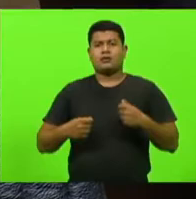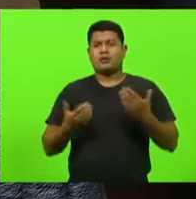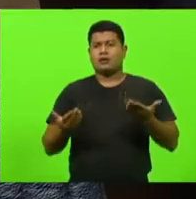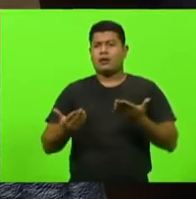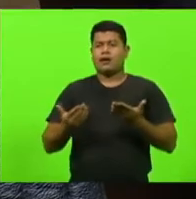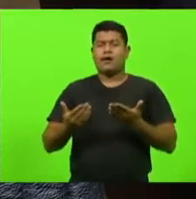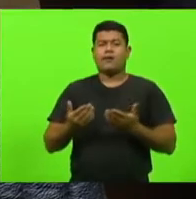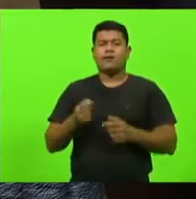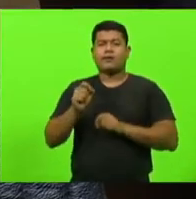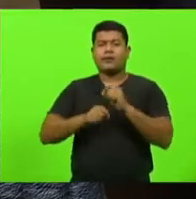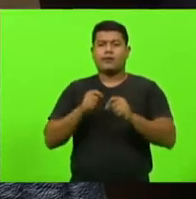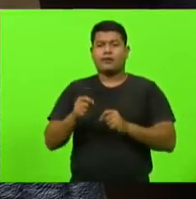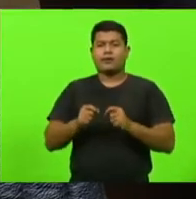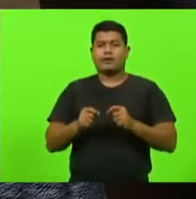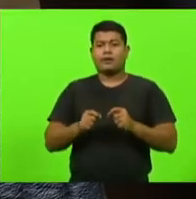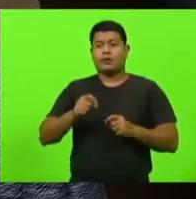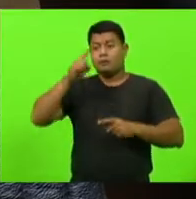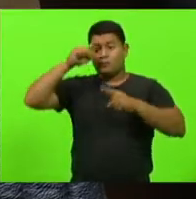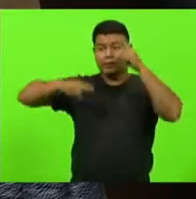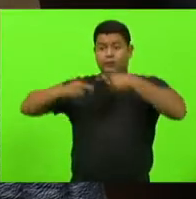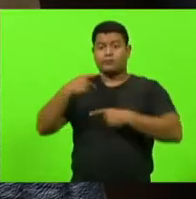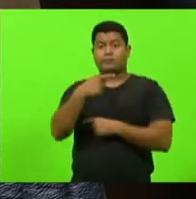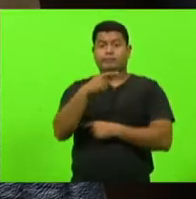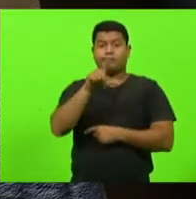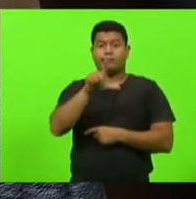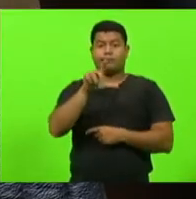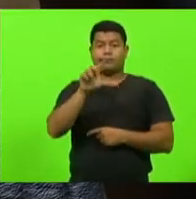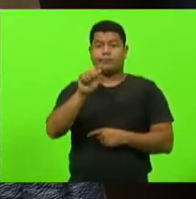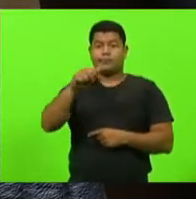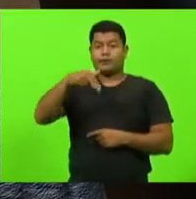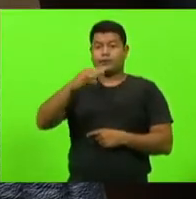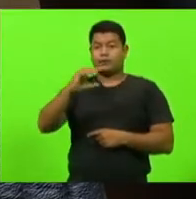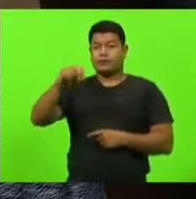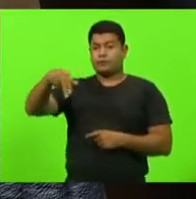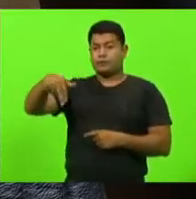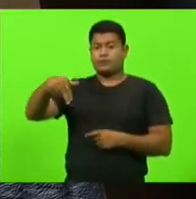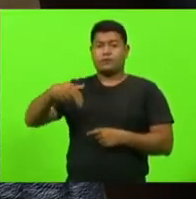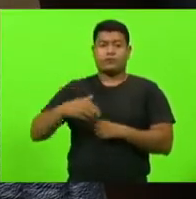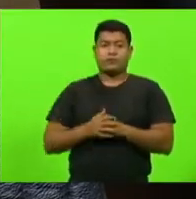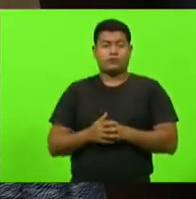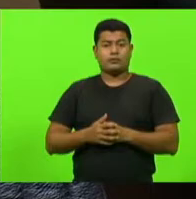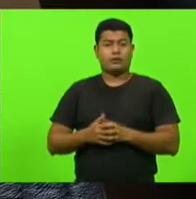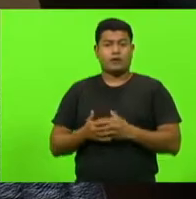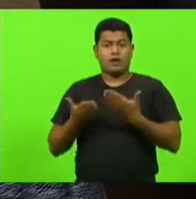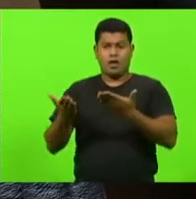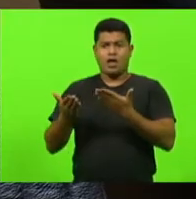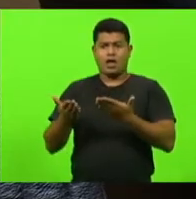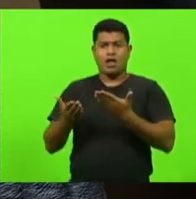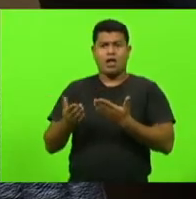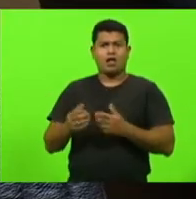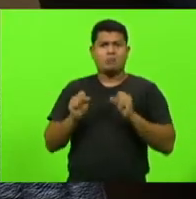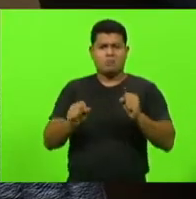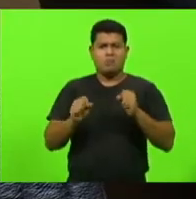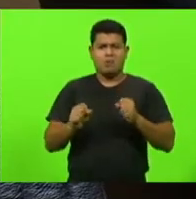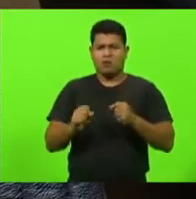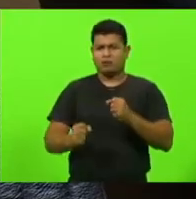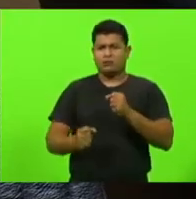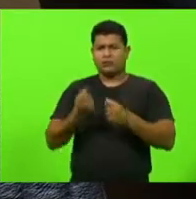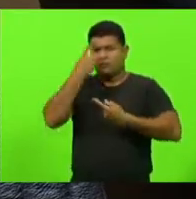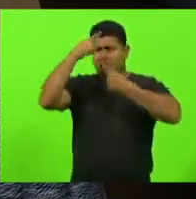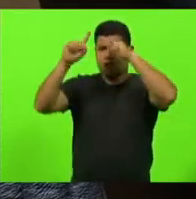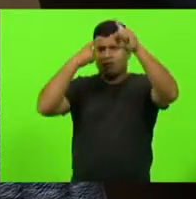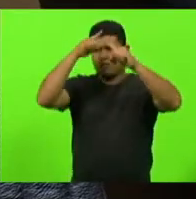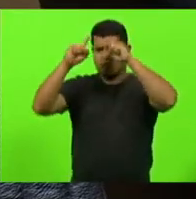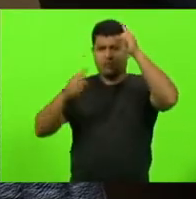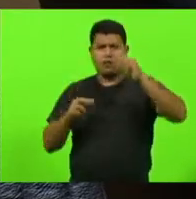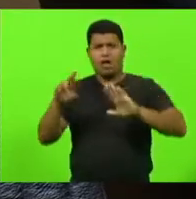só segue, só pode determinar as regras determinadas em lei, em decreto. Eles não podem cagar a regra. Eles não podem inventar